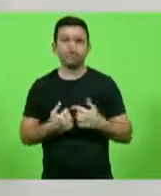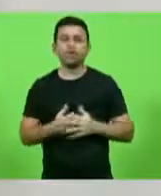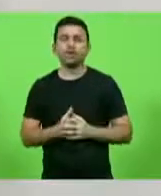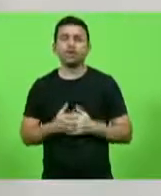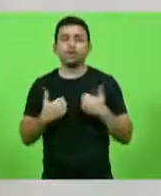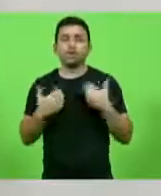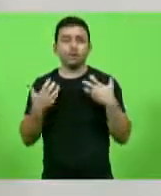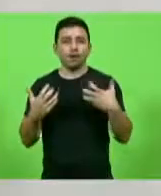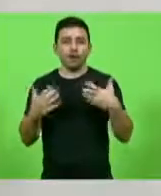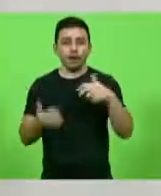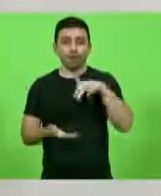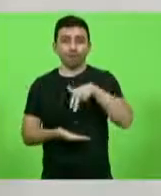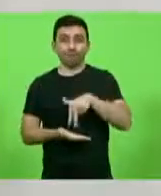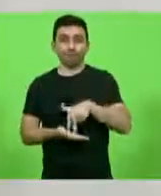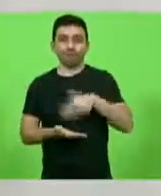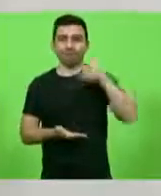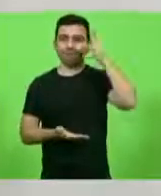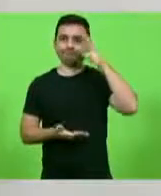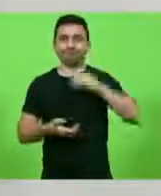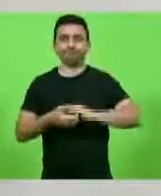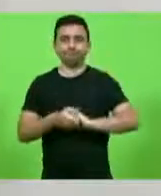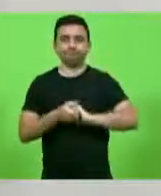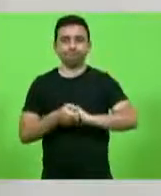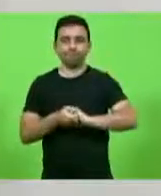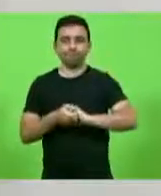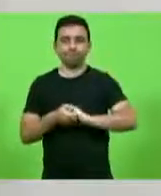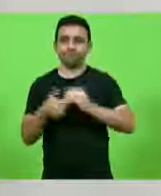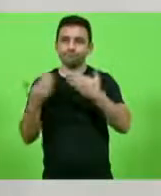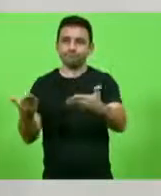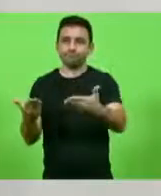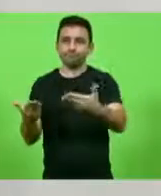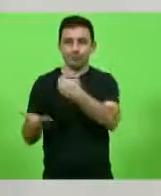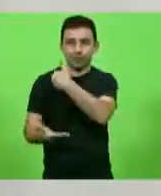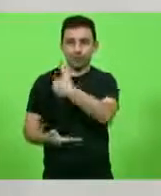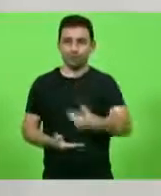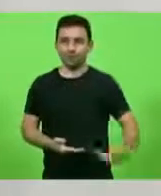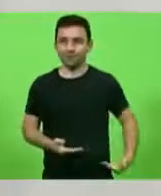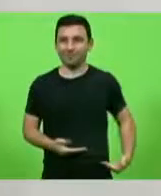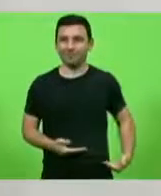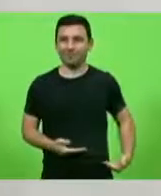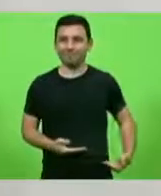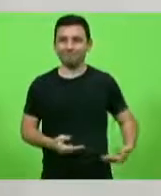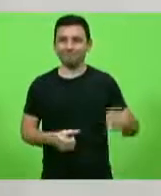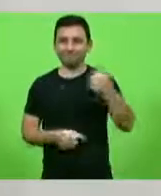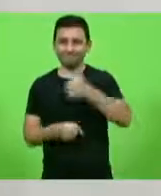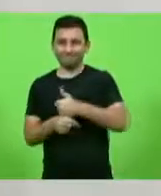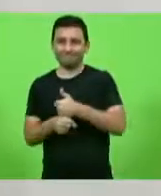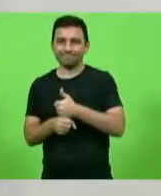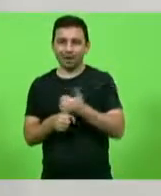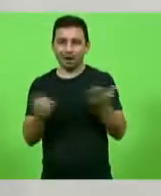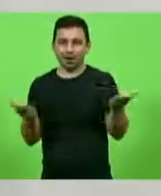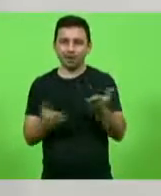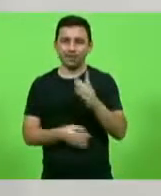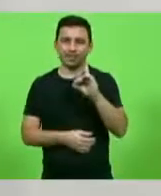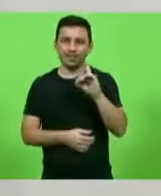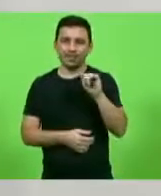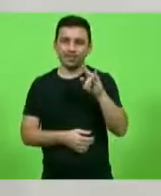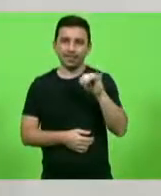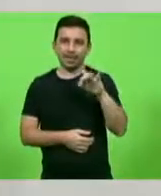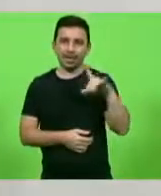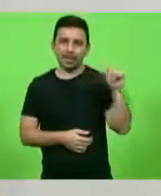tribuna, saudar a governadora interina Daniela Reiner,